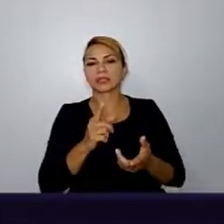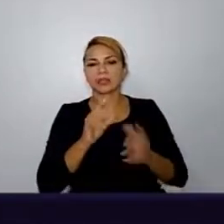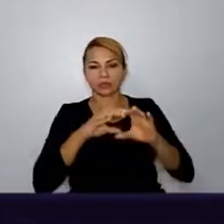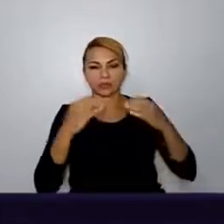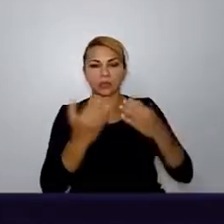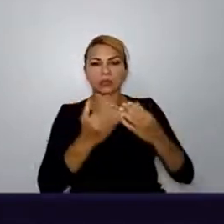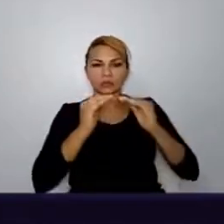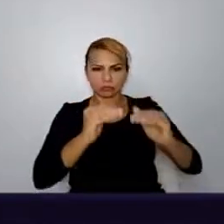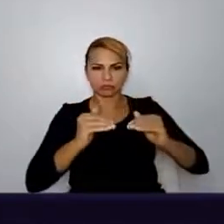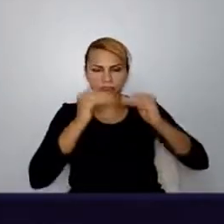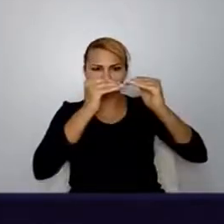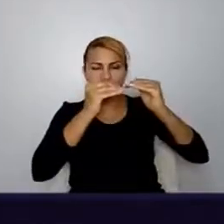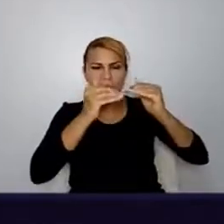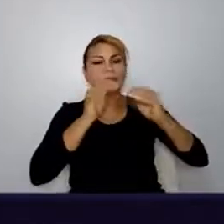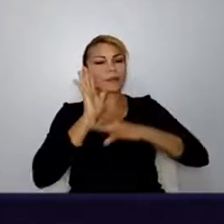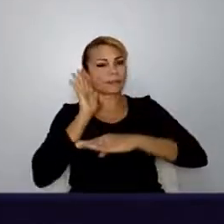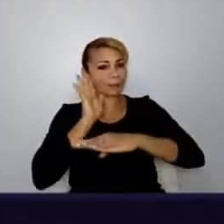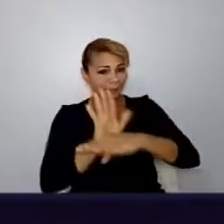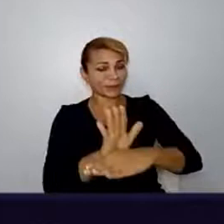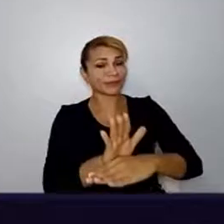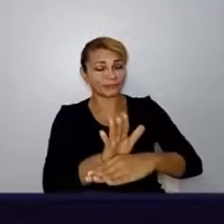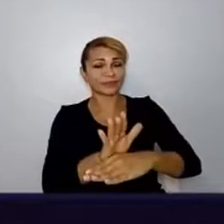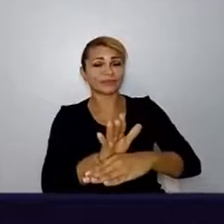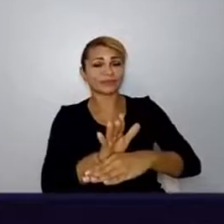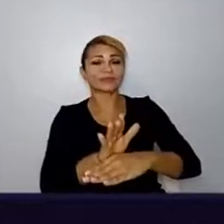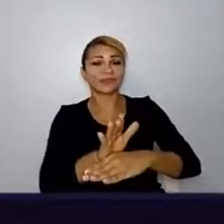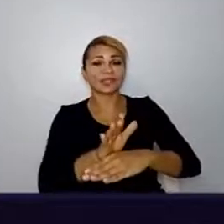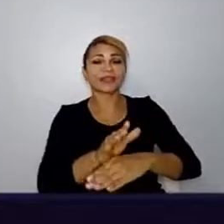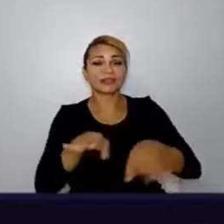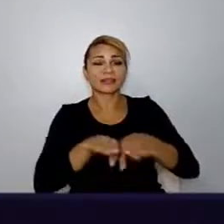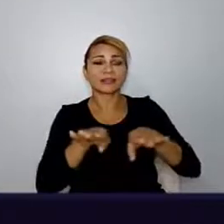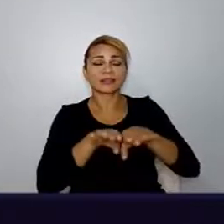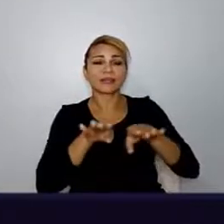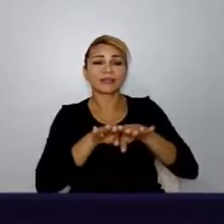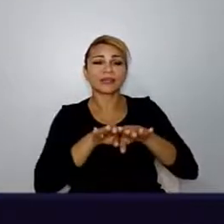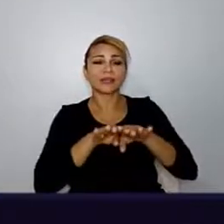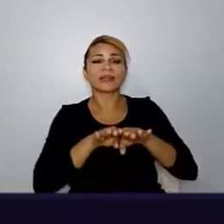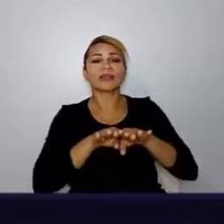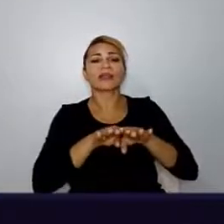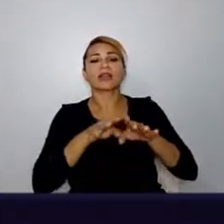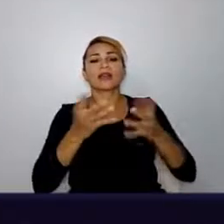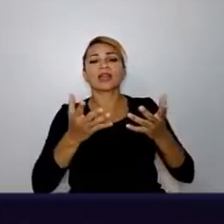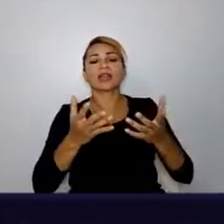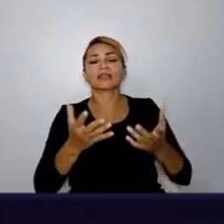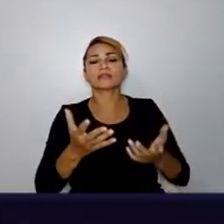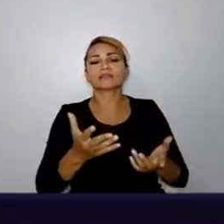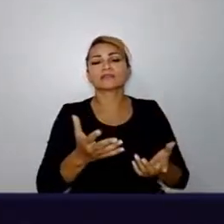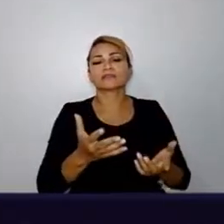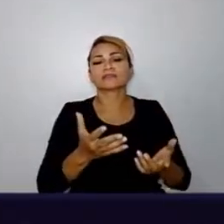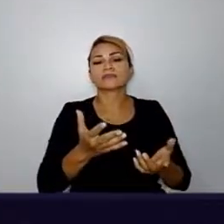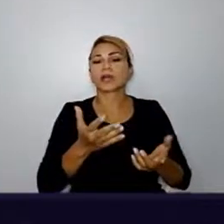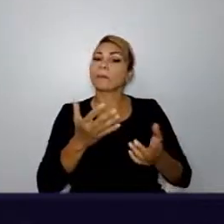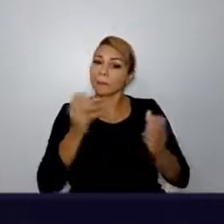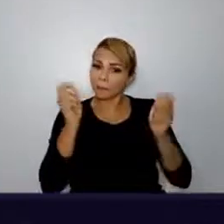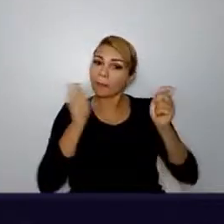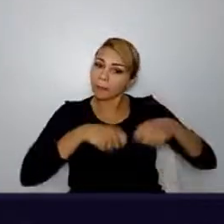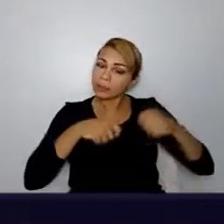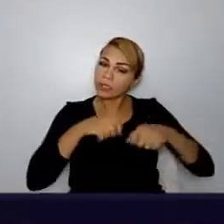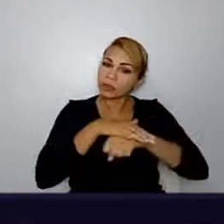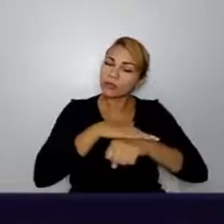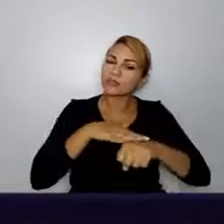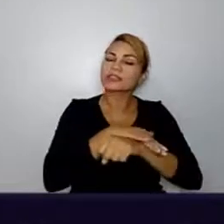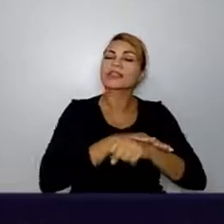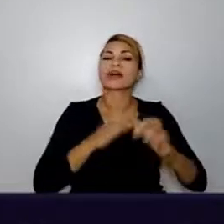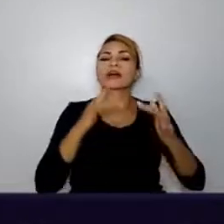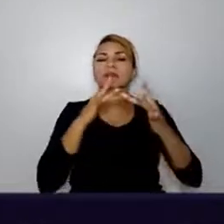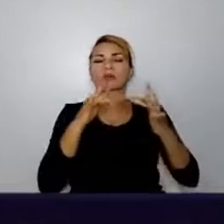muito intenso e também uma onda de as pessoas não se conversarem, ser tóxicas, né, como é que você enxerga isso? Você vê que